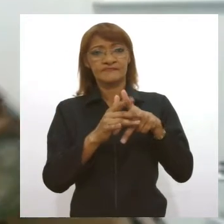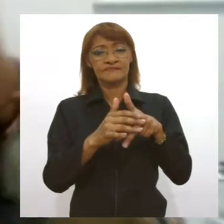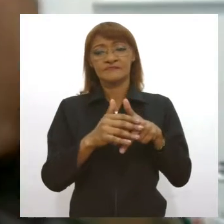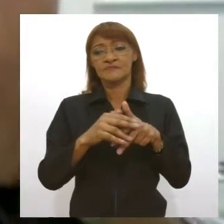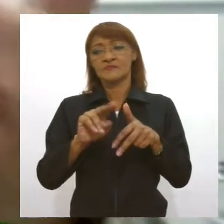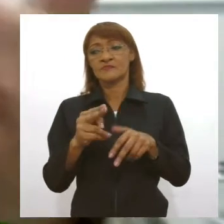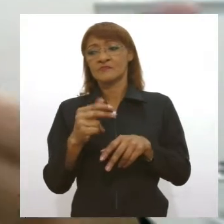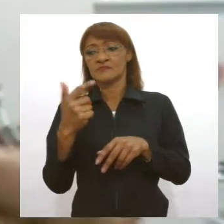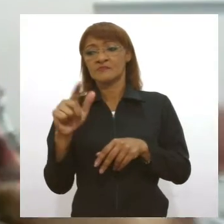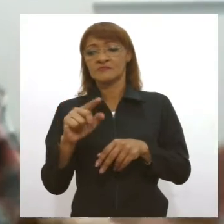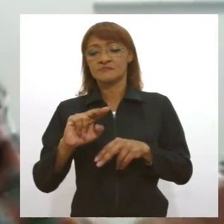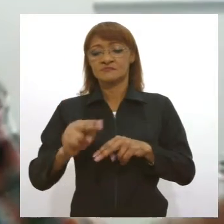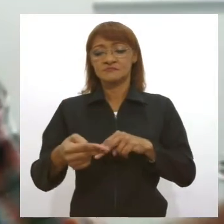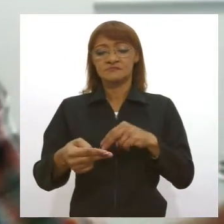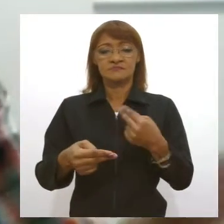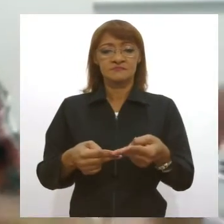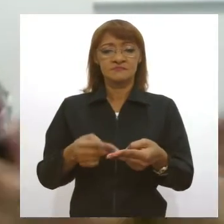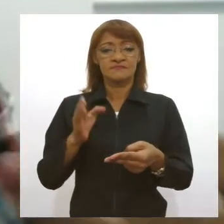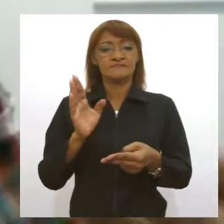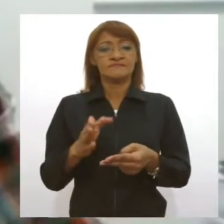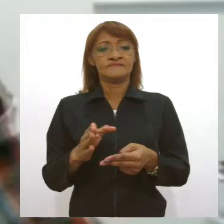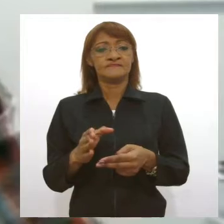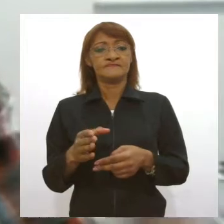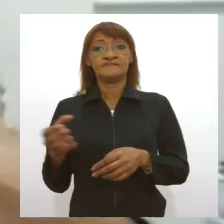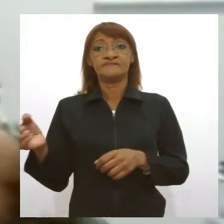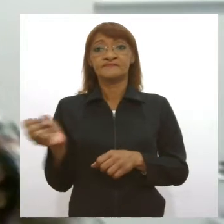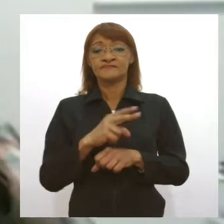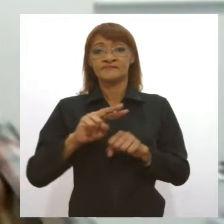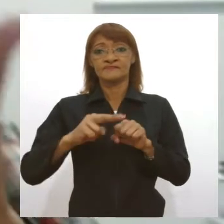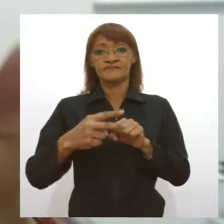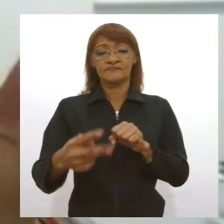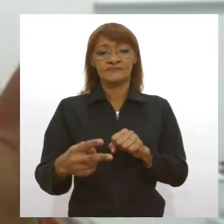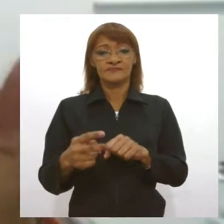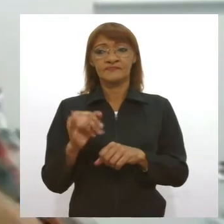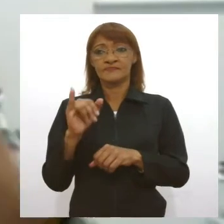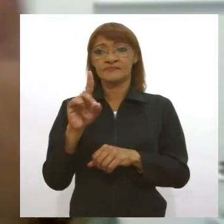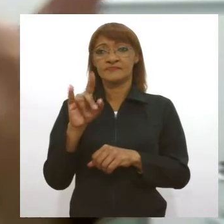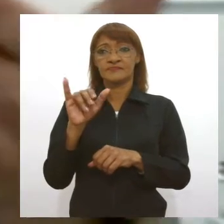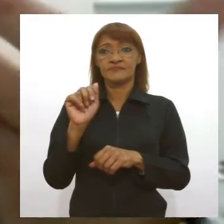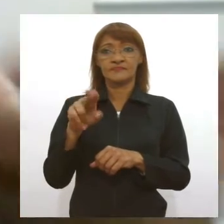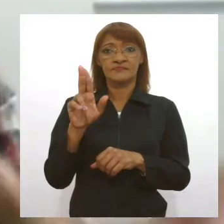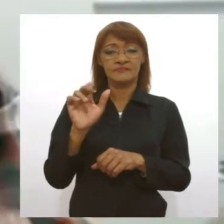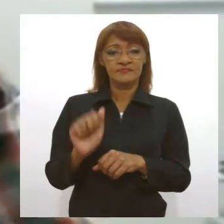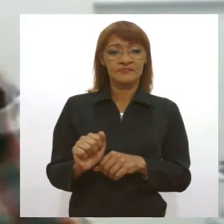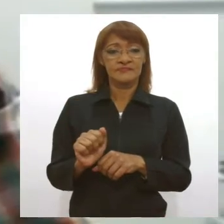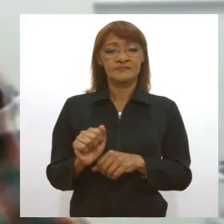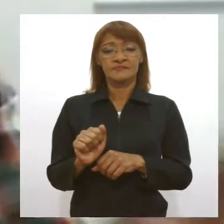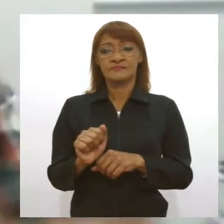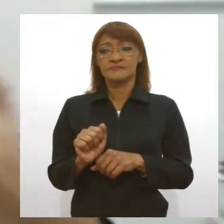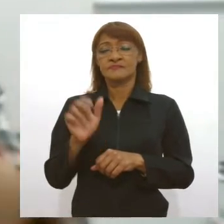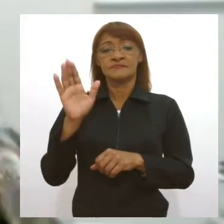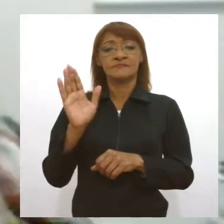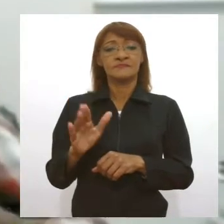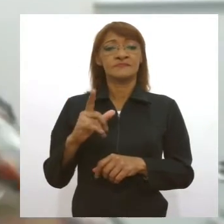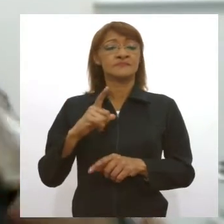Existem as novas variantes que estão chegando, como a indiana, que são aqueles pacientes inusitados.